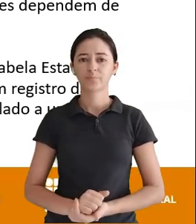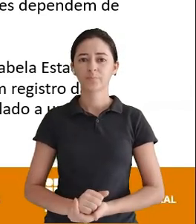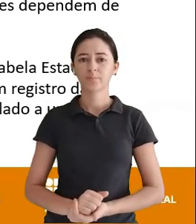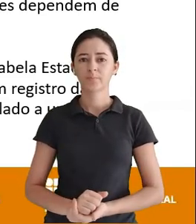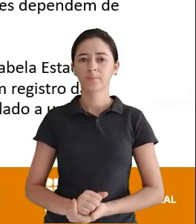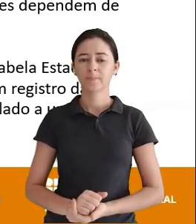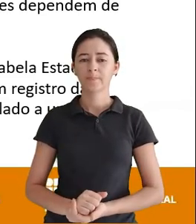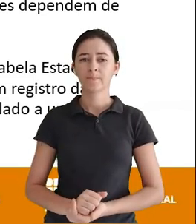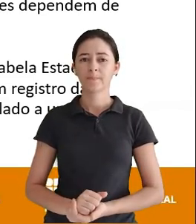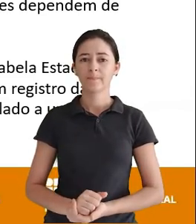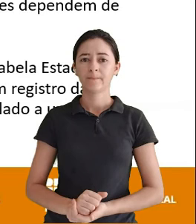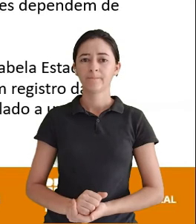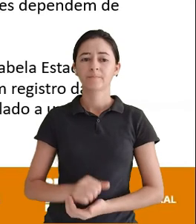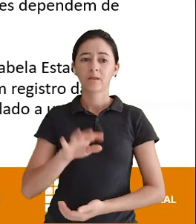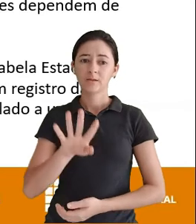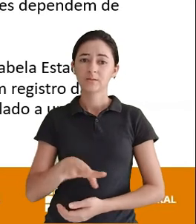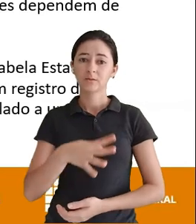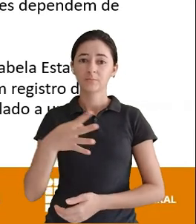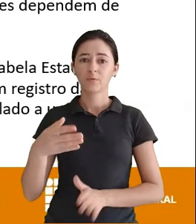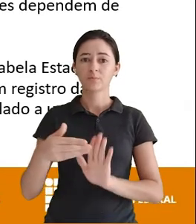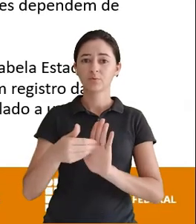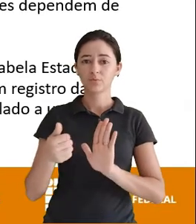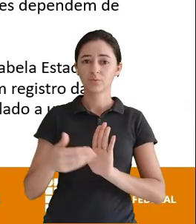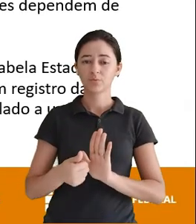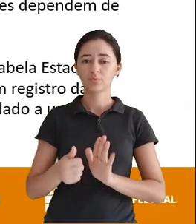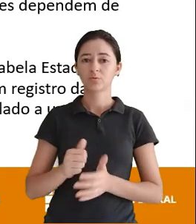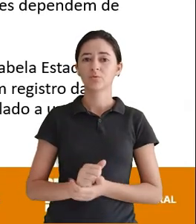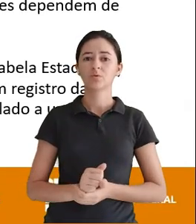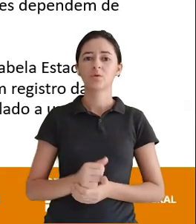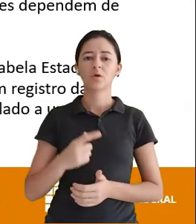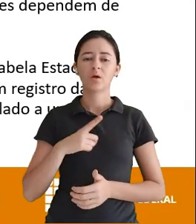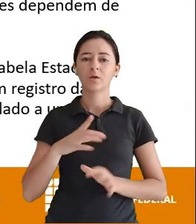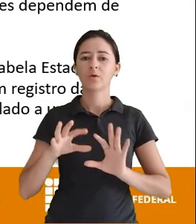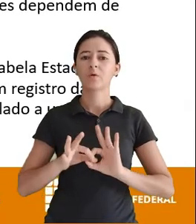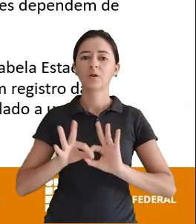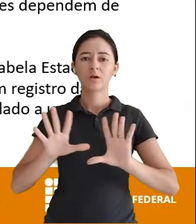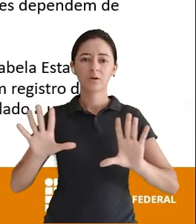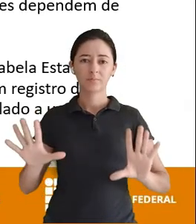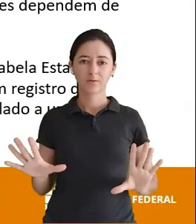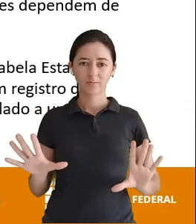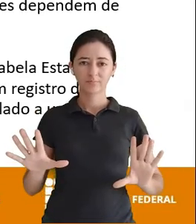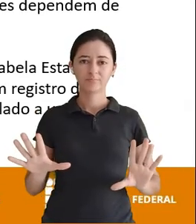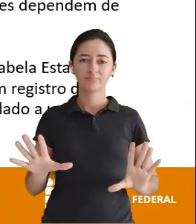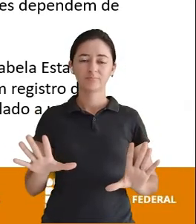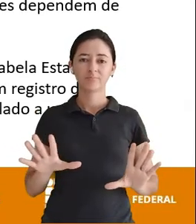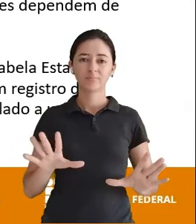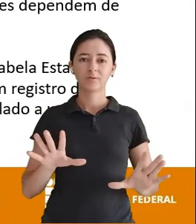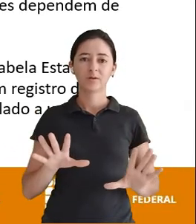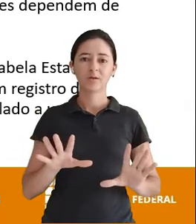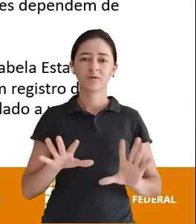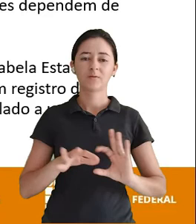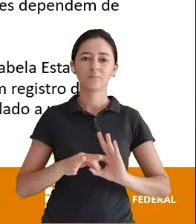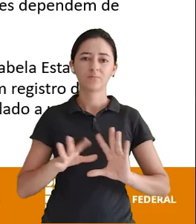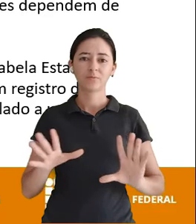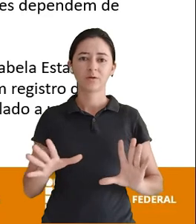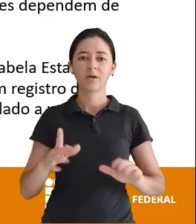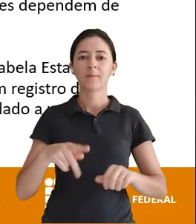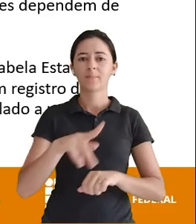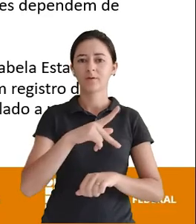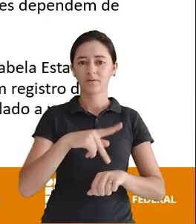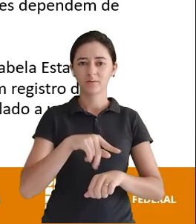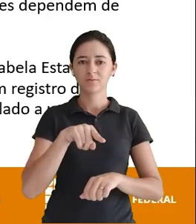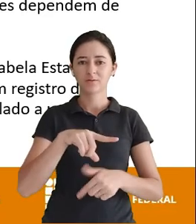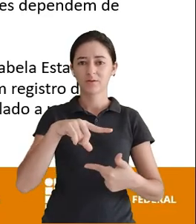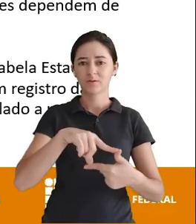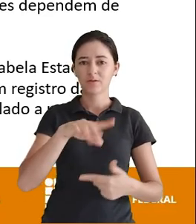amarração Vamos dizer assim Com o país Então se eu apagar Estado O país Então fica